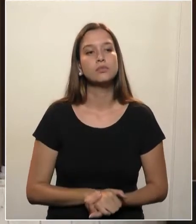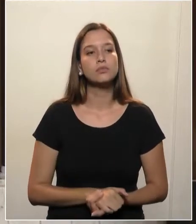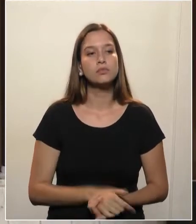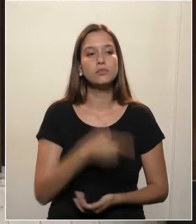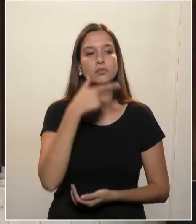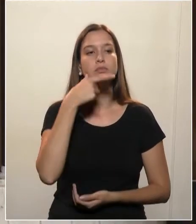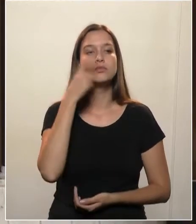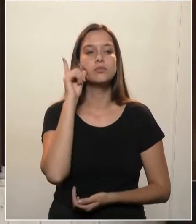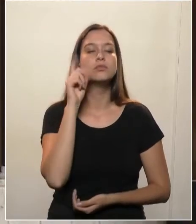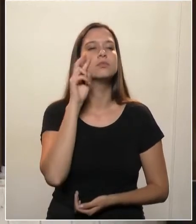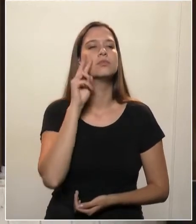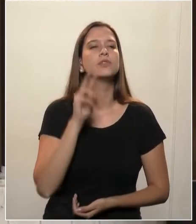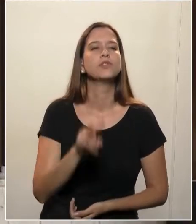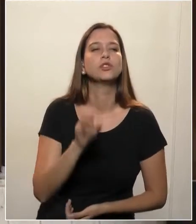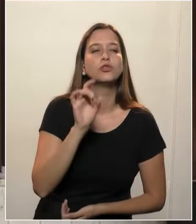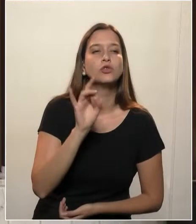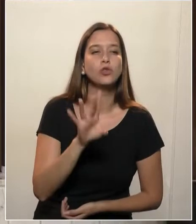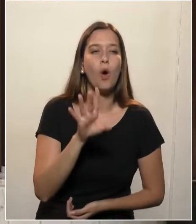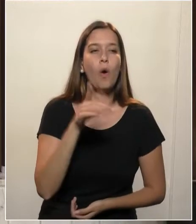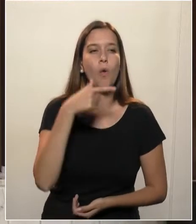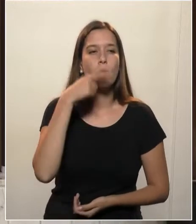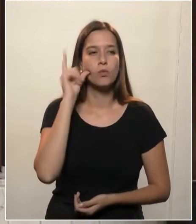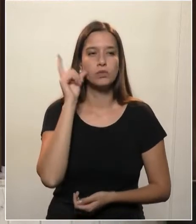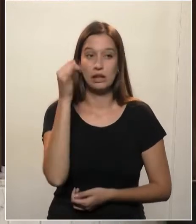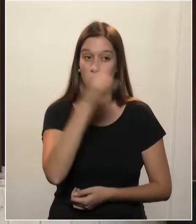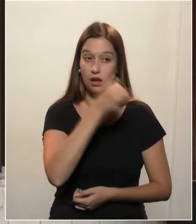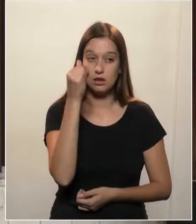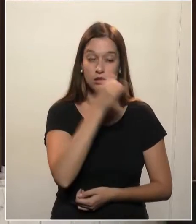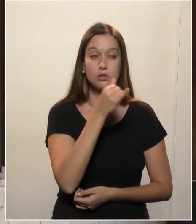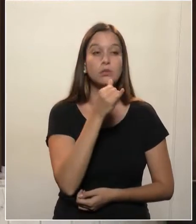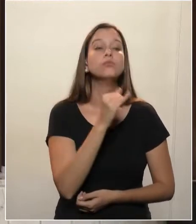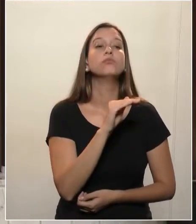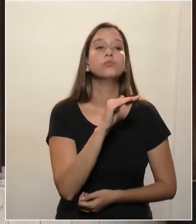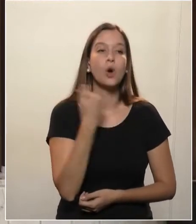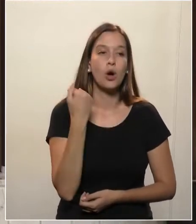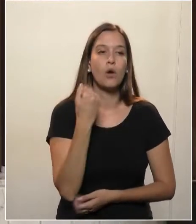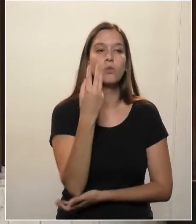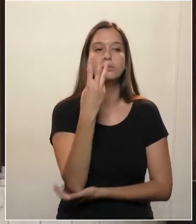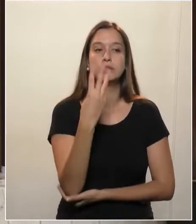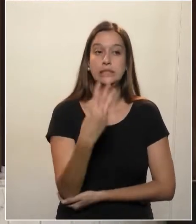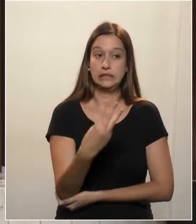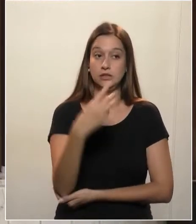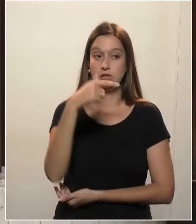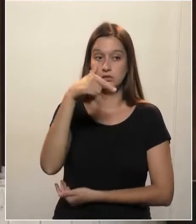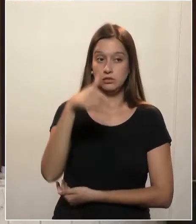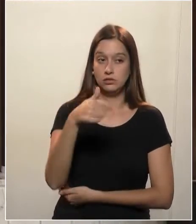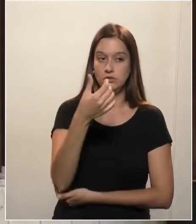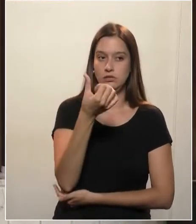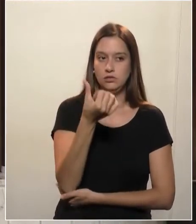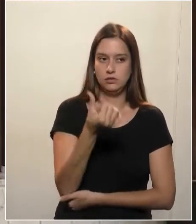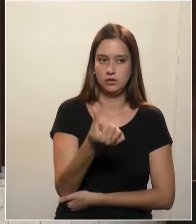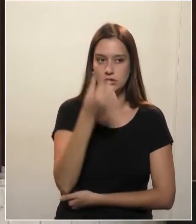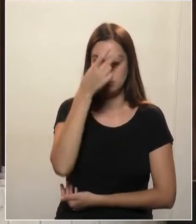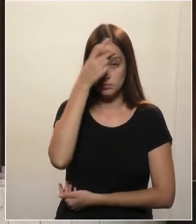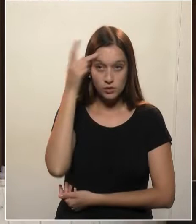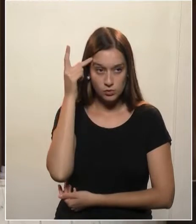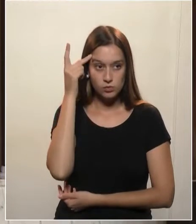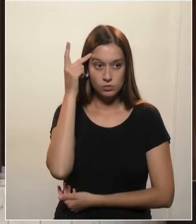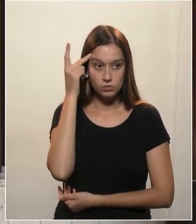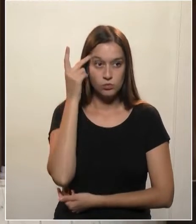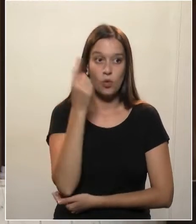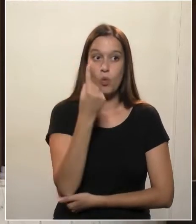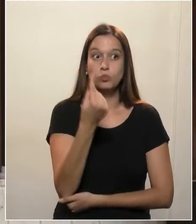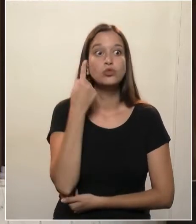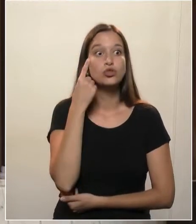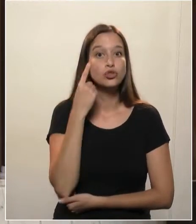que só ontem na Itália, morreram 376 pessoas num único dia.